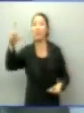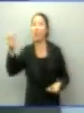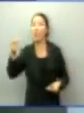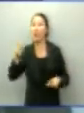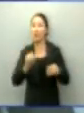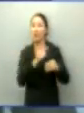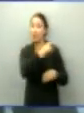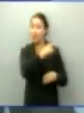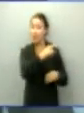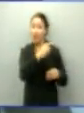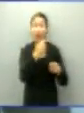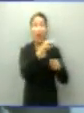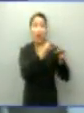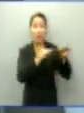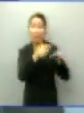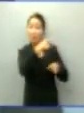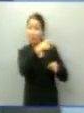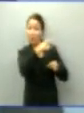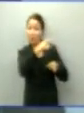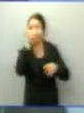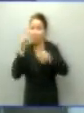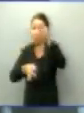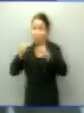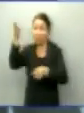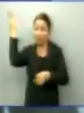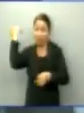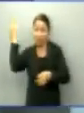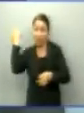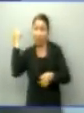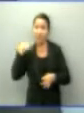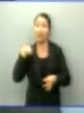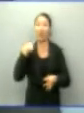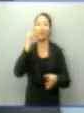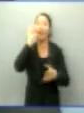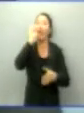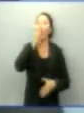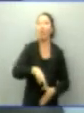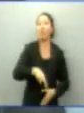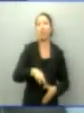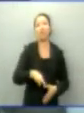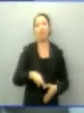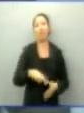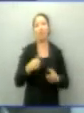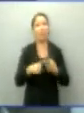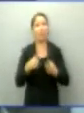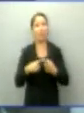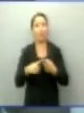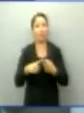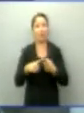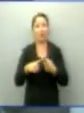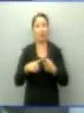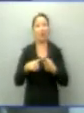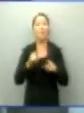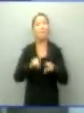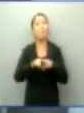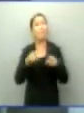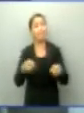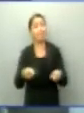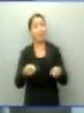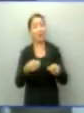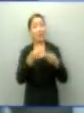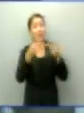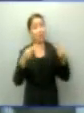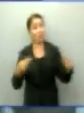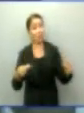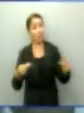Aliás, as suas contas na Justiça Eleitoral em 2012 foram reprovadas, não por questões formais, mas por objetos